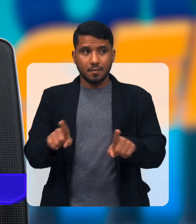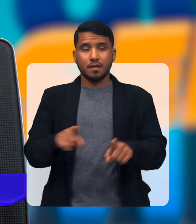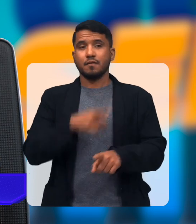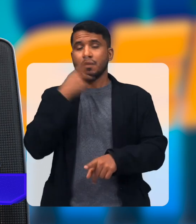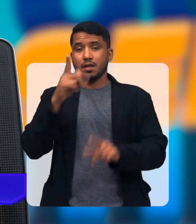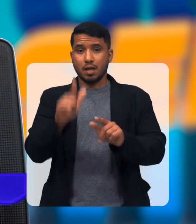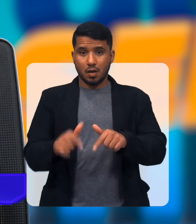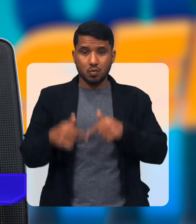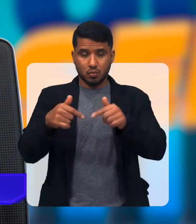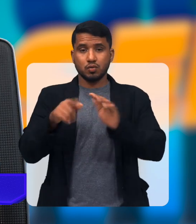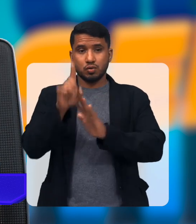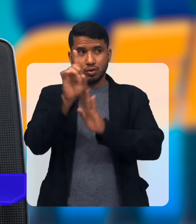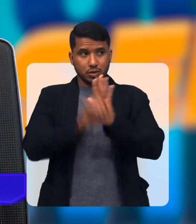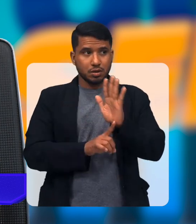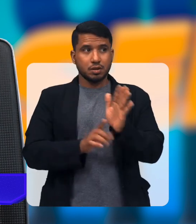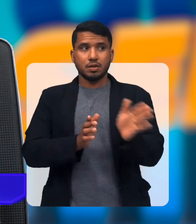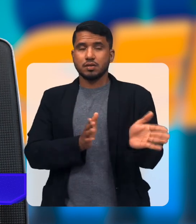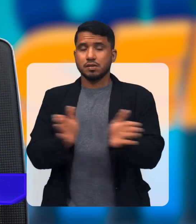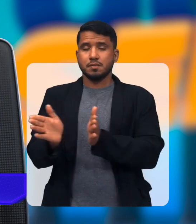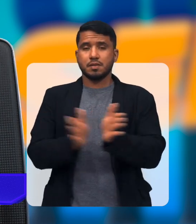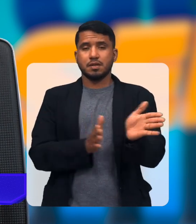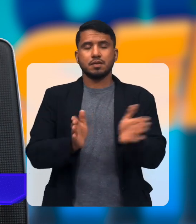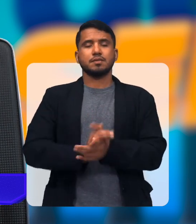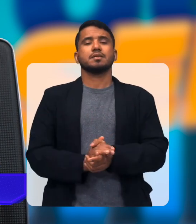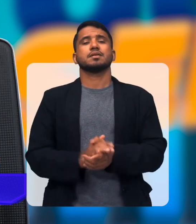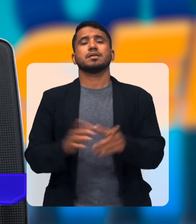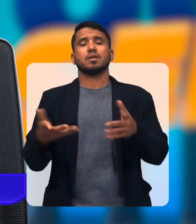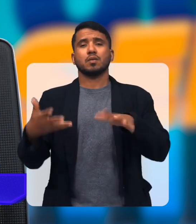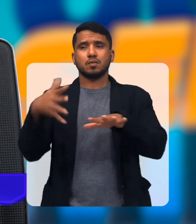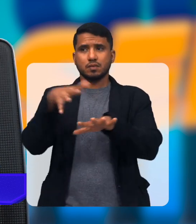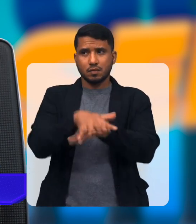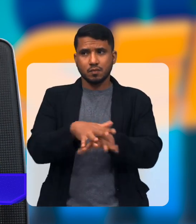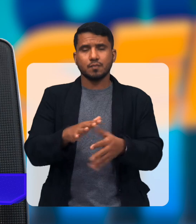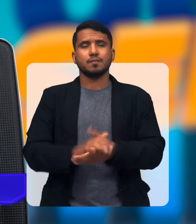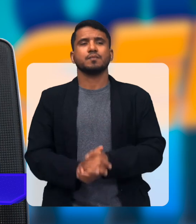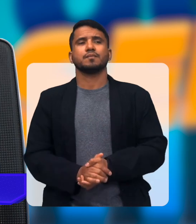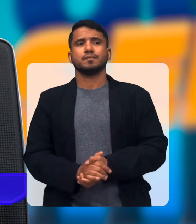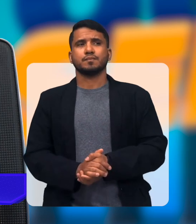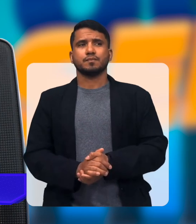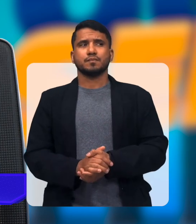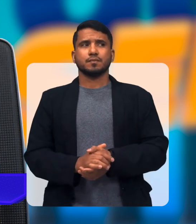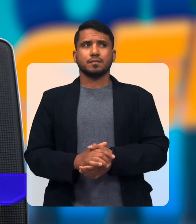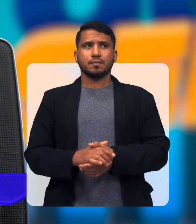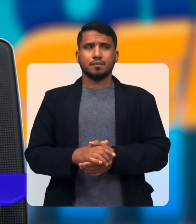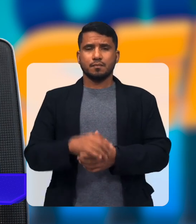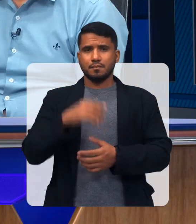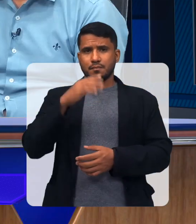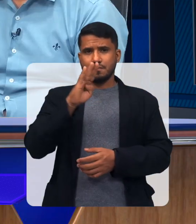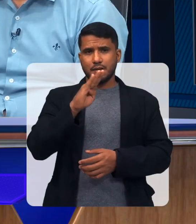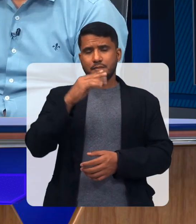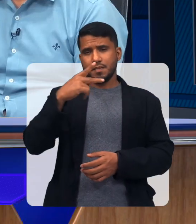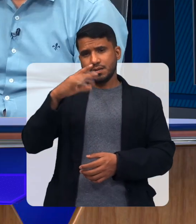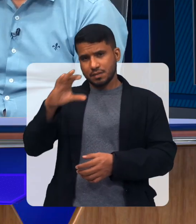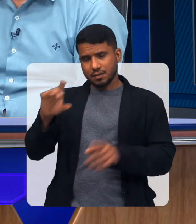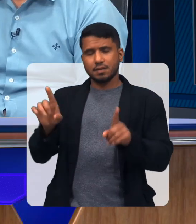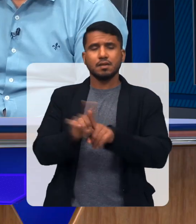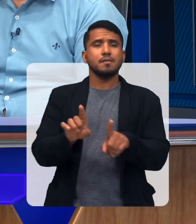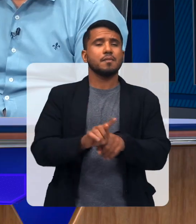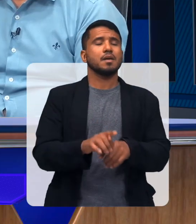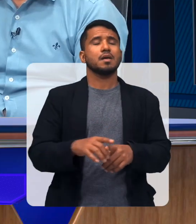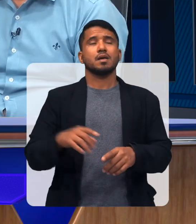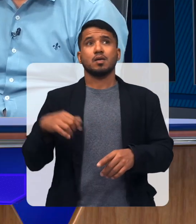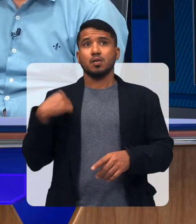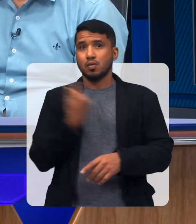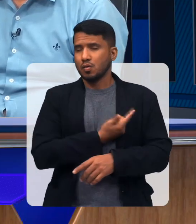com deficiência Como a questão da luta pelos direitos, acessibilidade, inclusão e